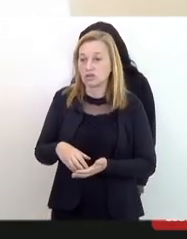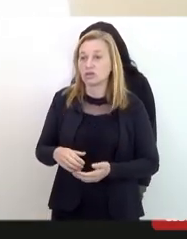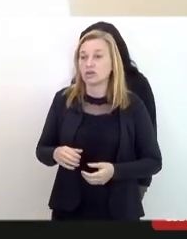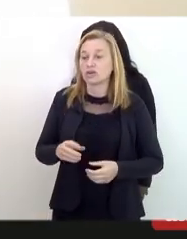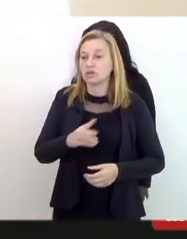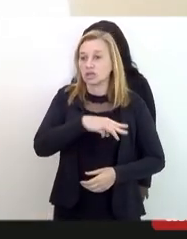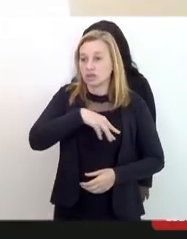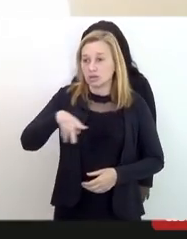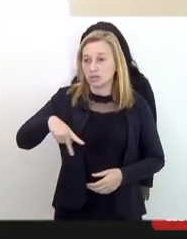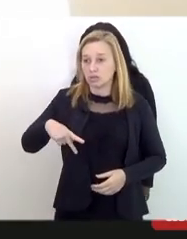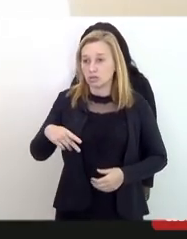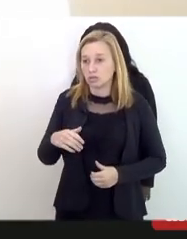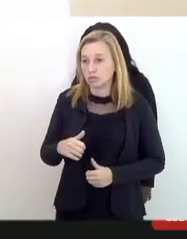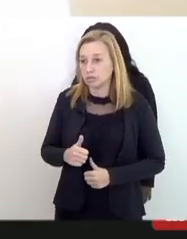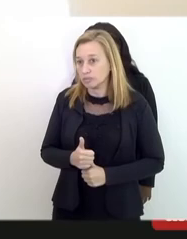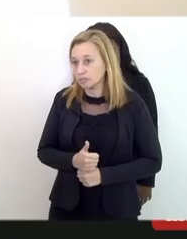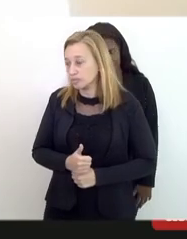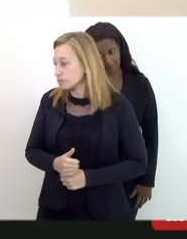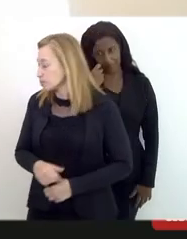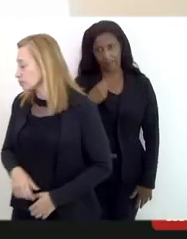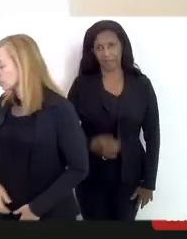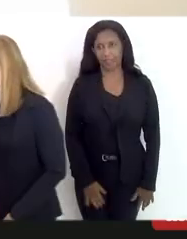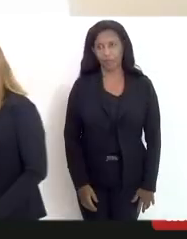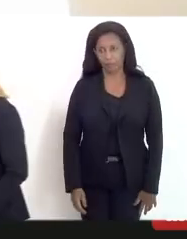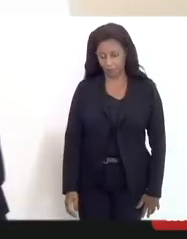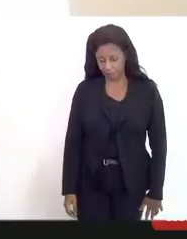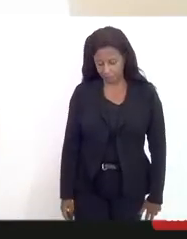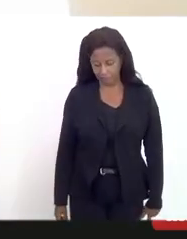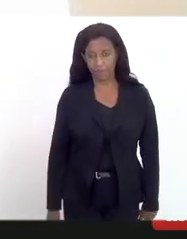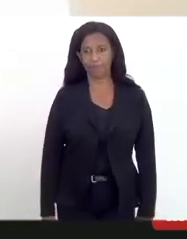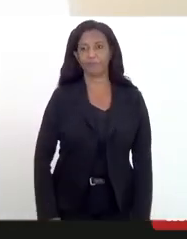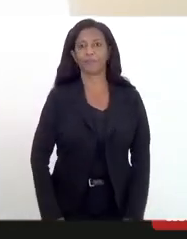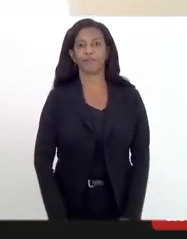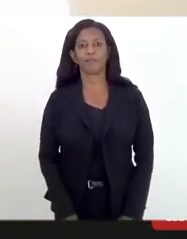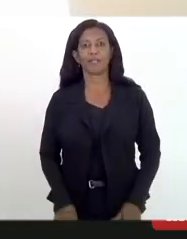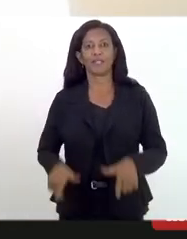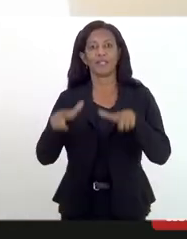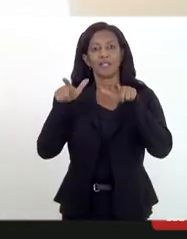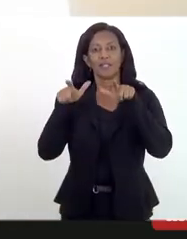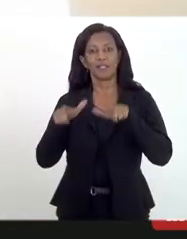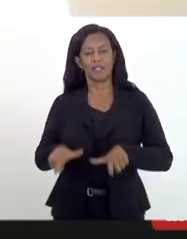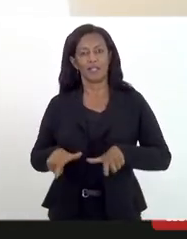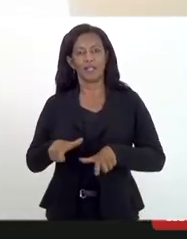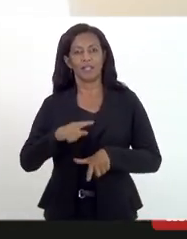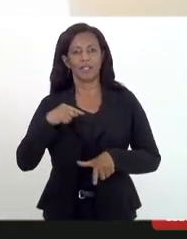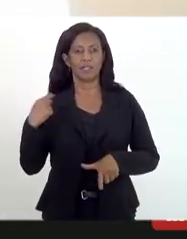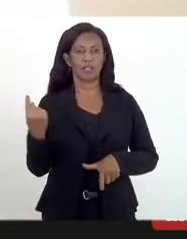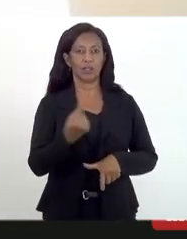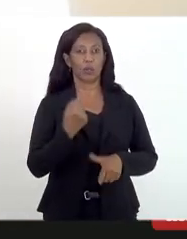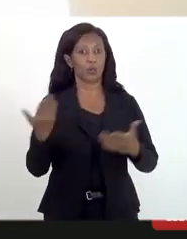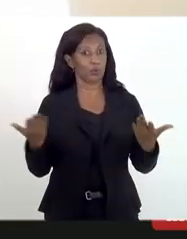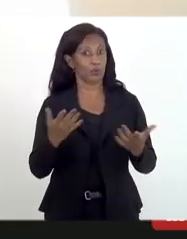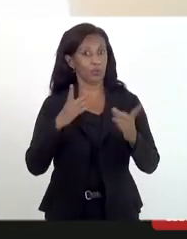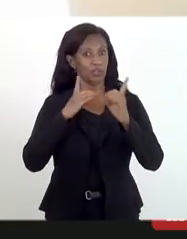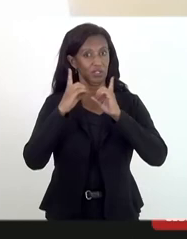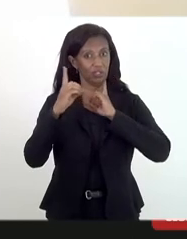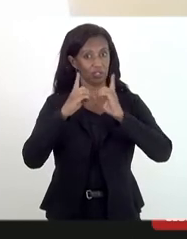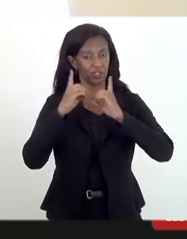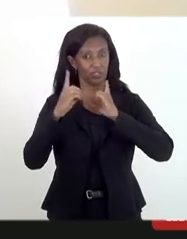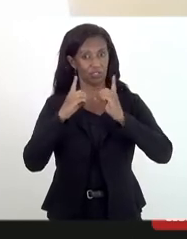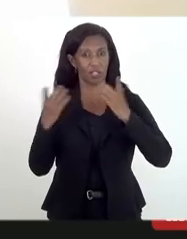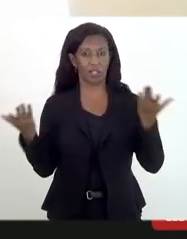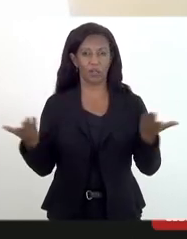Público e essa construção e esse espaço que nós aproveitamos nesses diálogos hoje na LERJ ele é